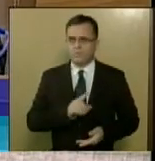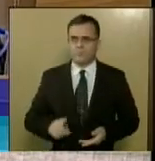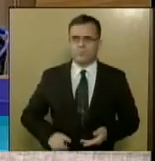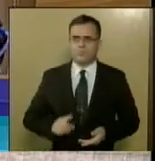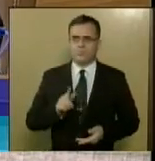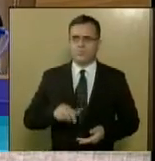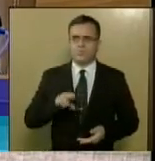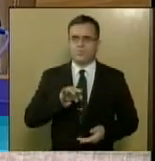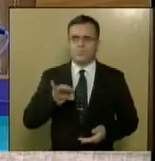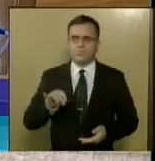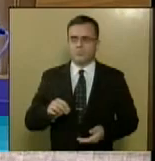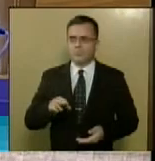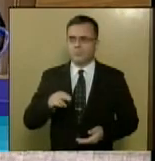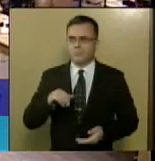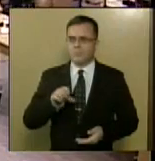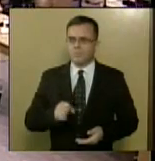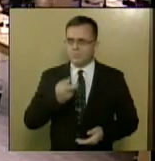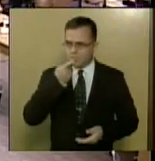Reis.